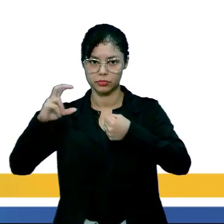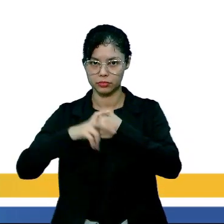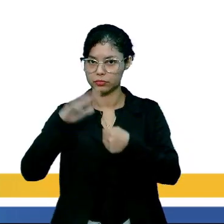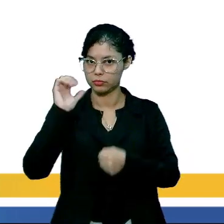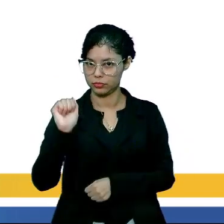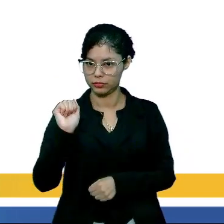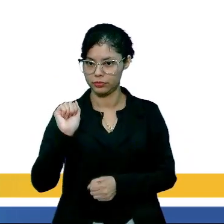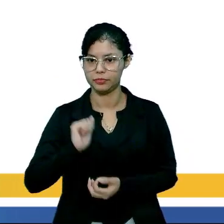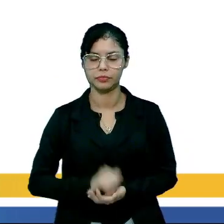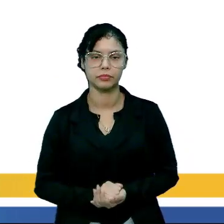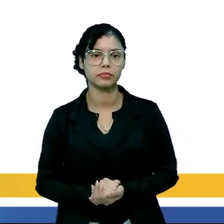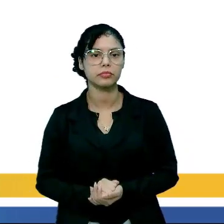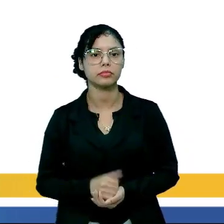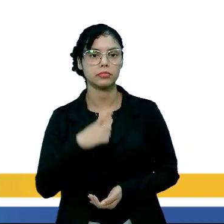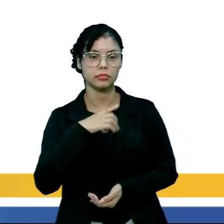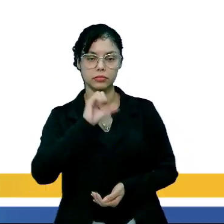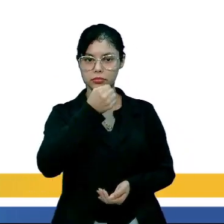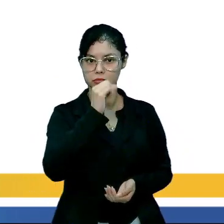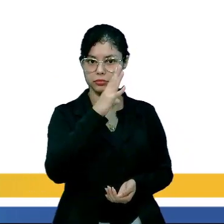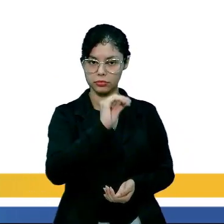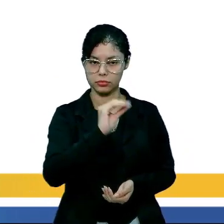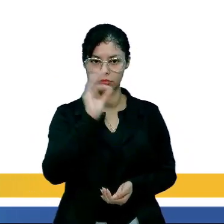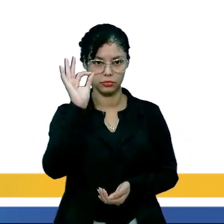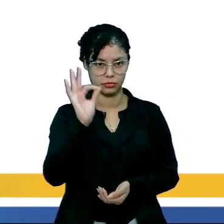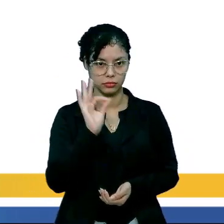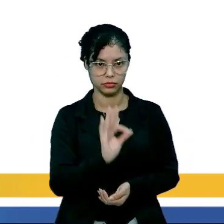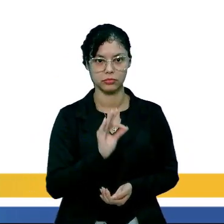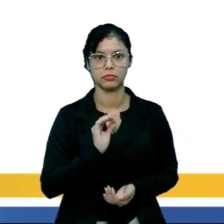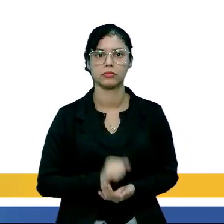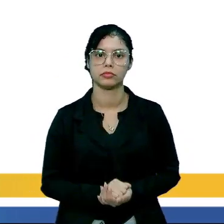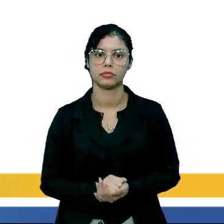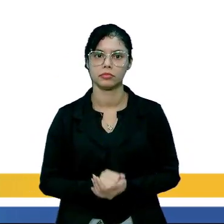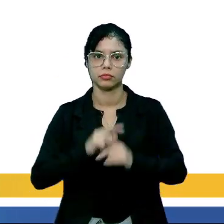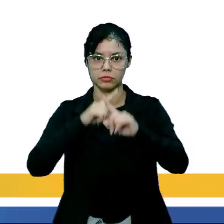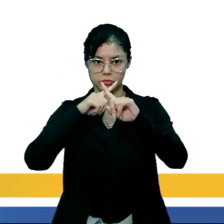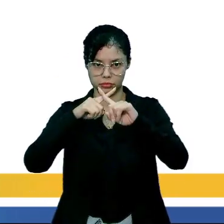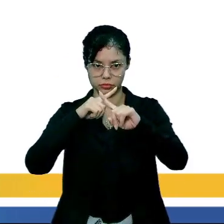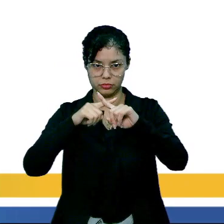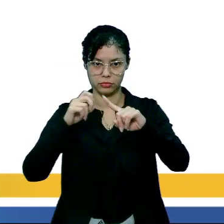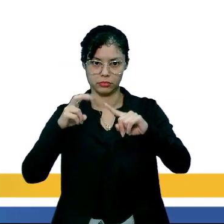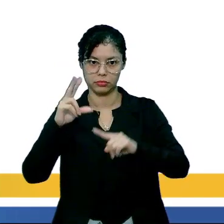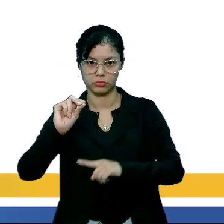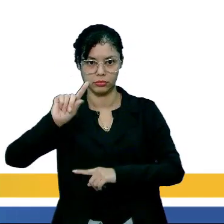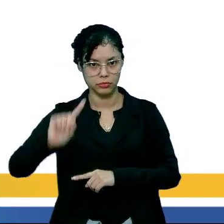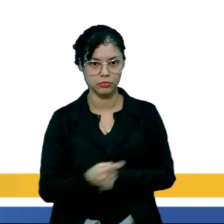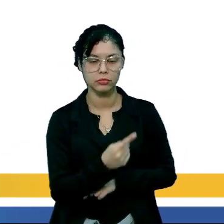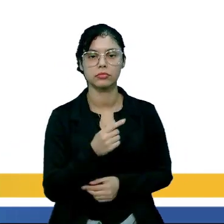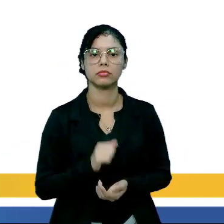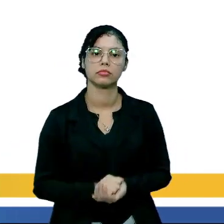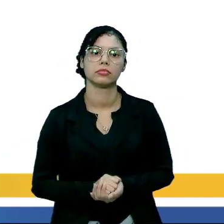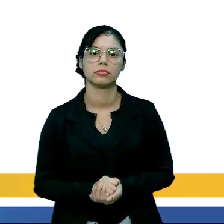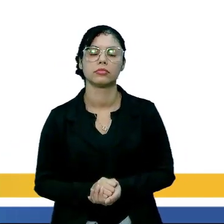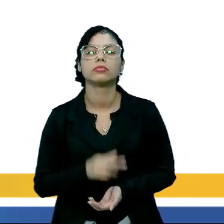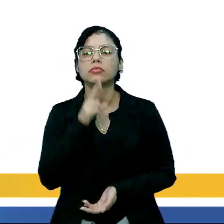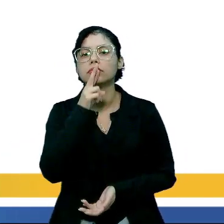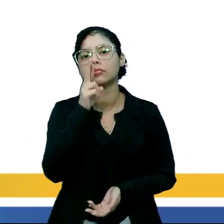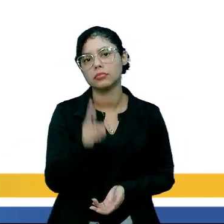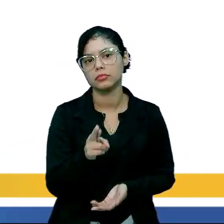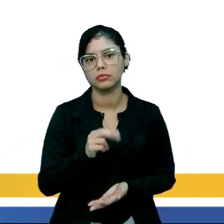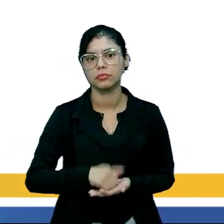vírus A. Nós temos aí 80% de 50 mil, tá?